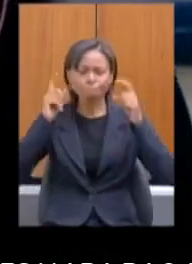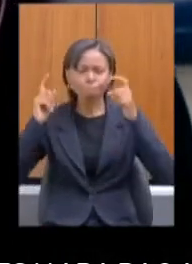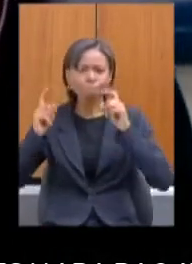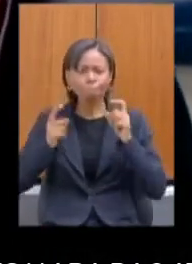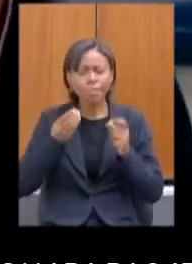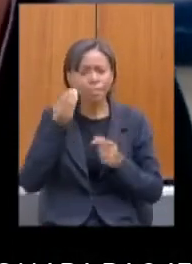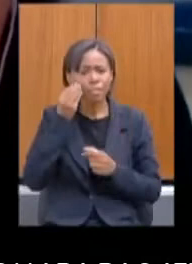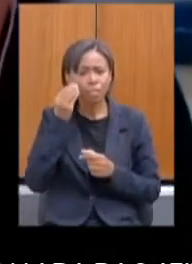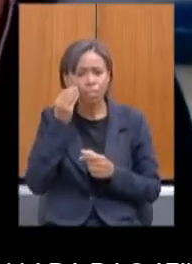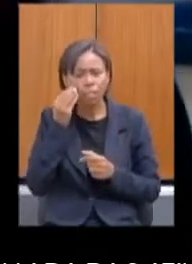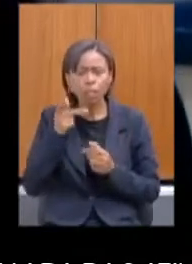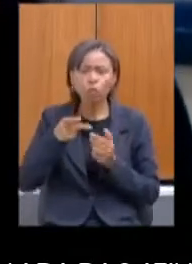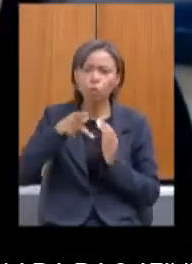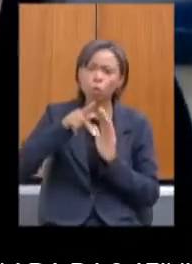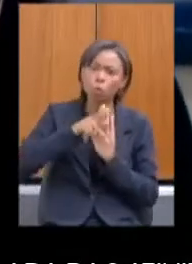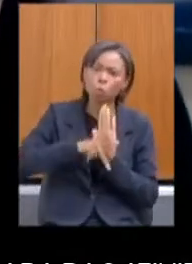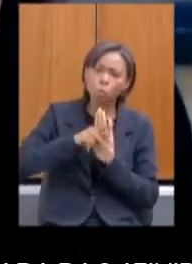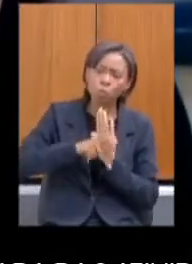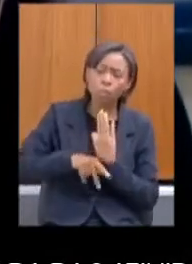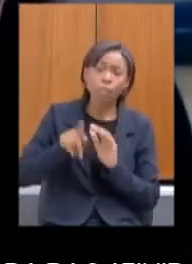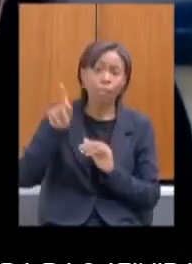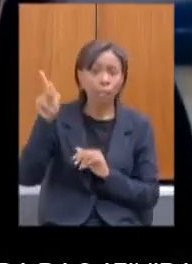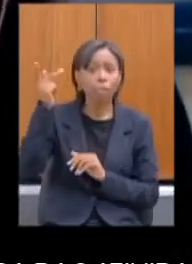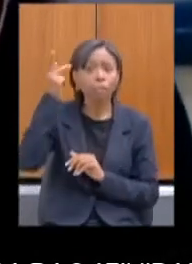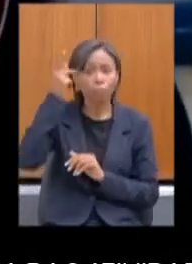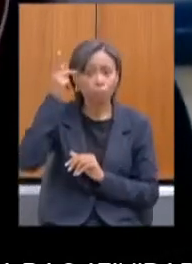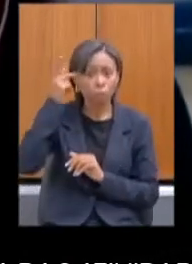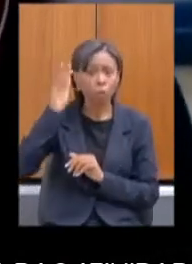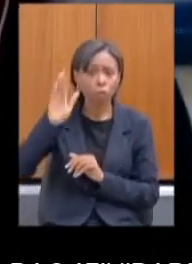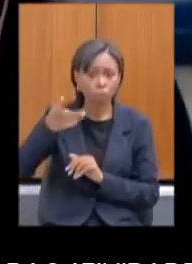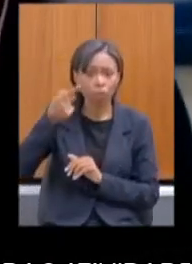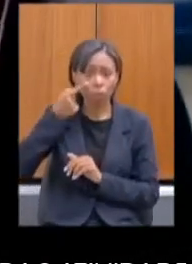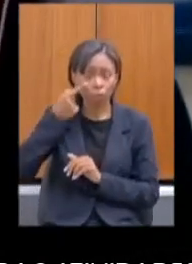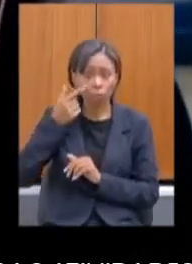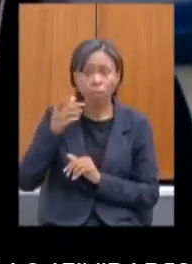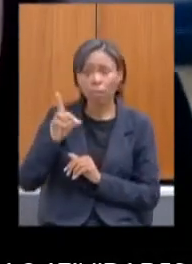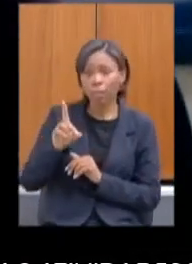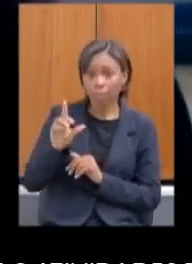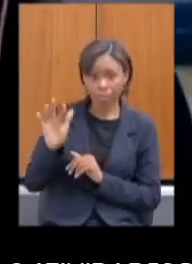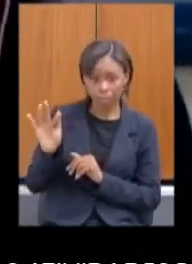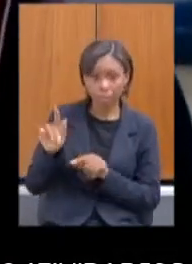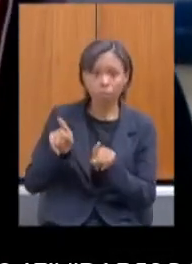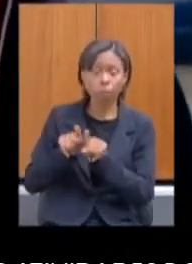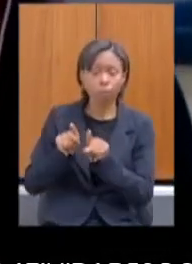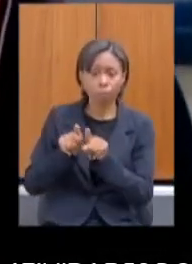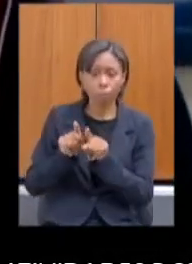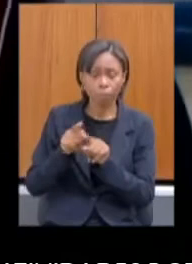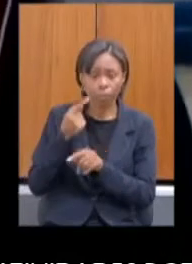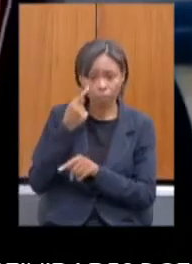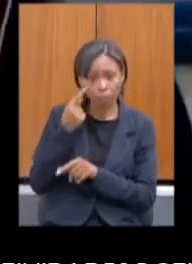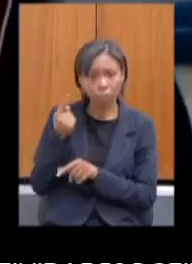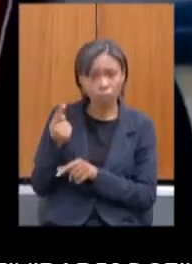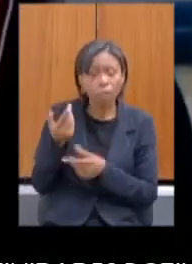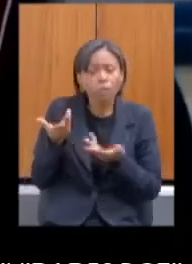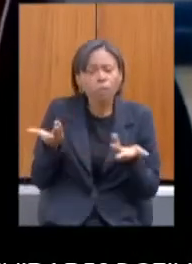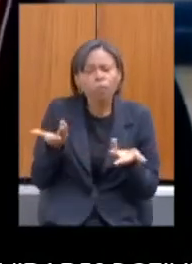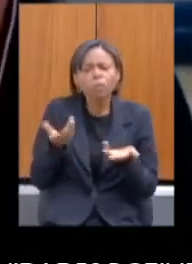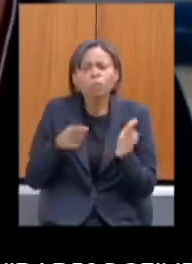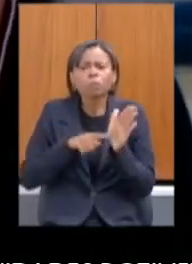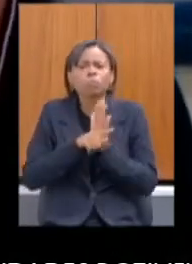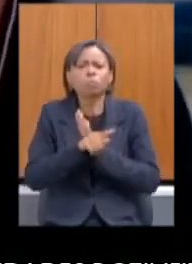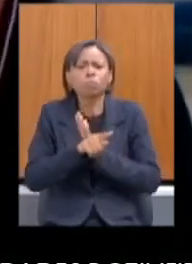como vimos no município de São Paulo, no Distrito Federal, e eu queria ver a oportunidade aqui de saber se nós